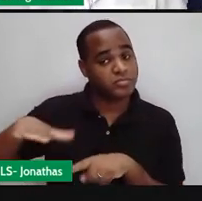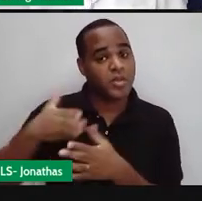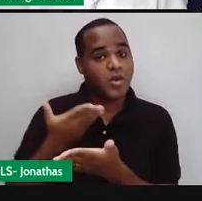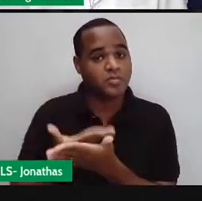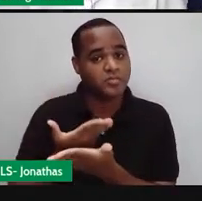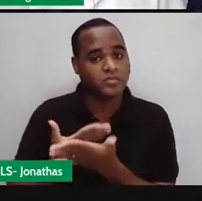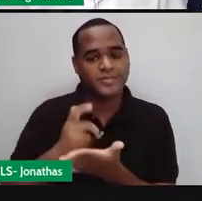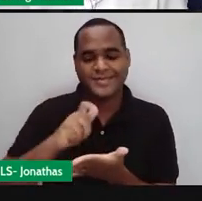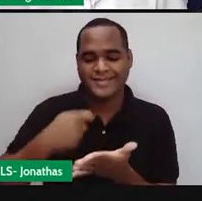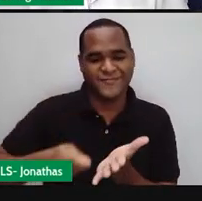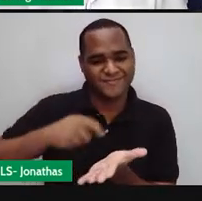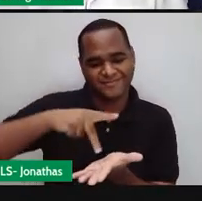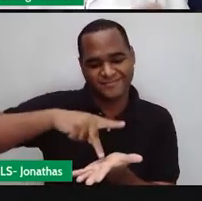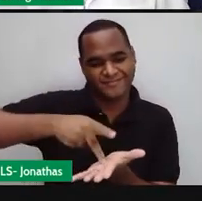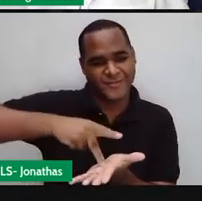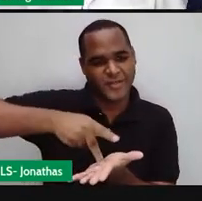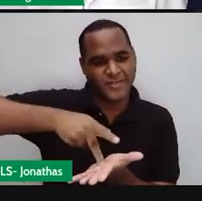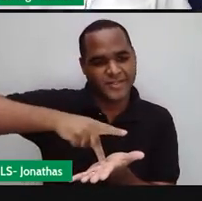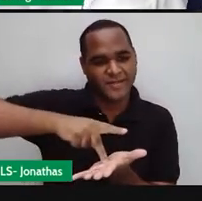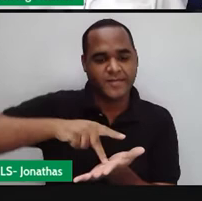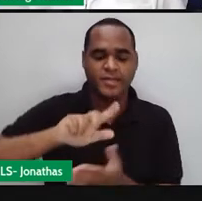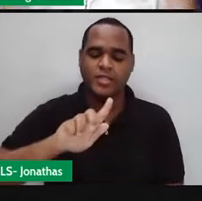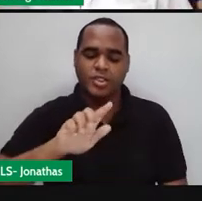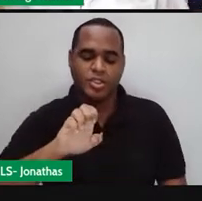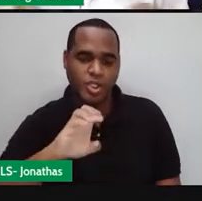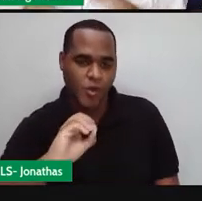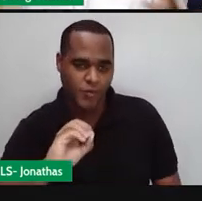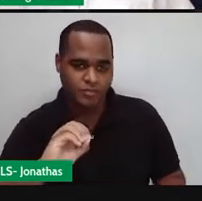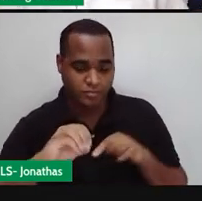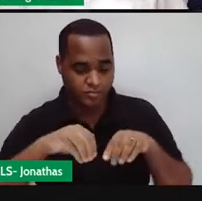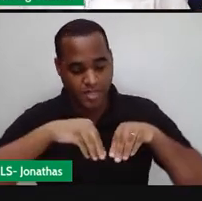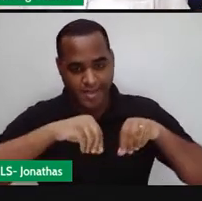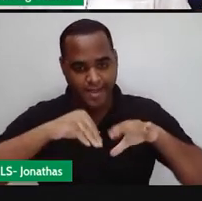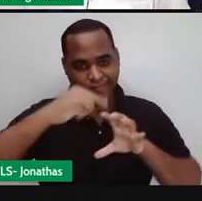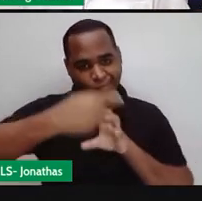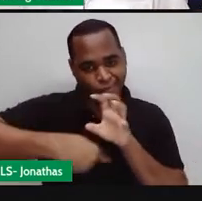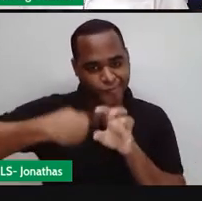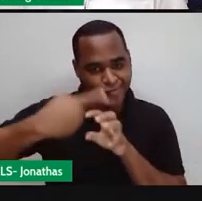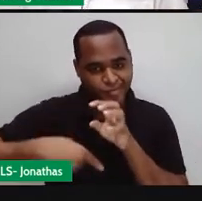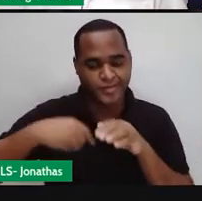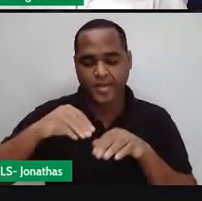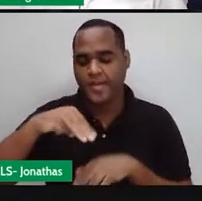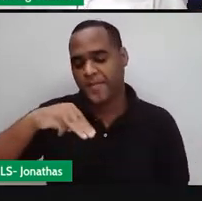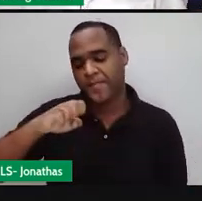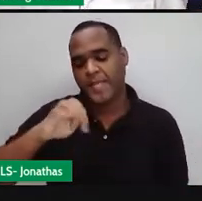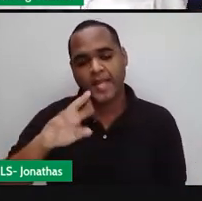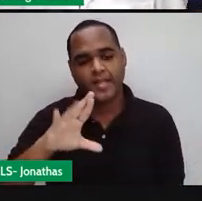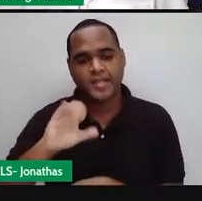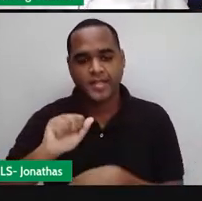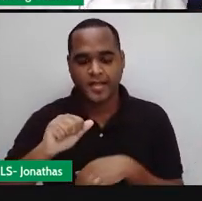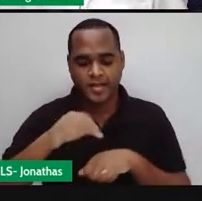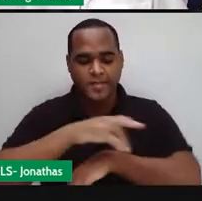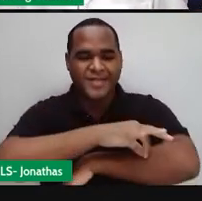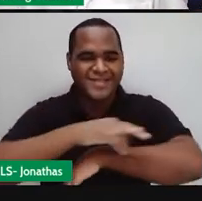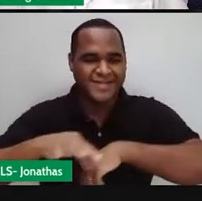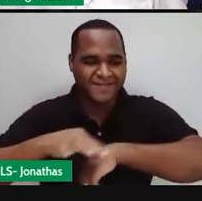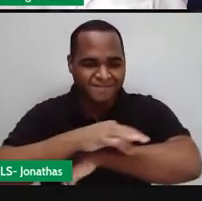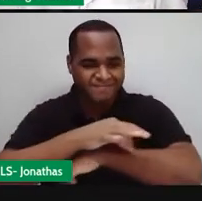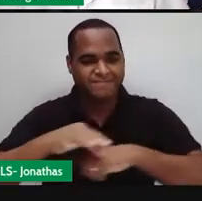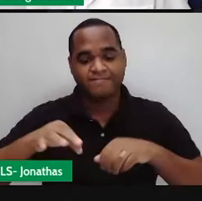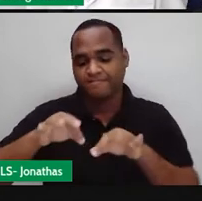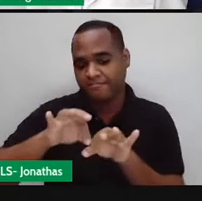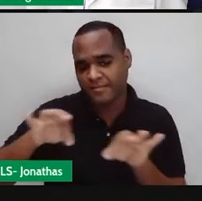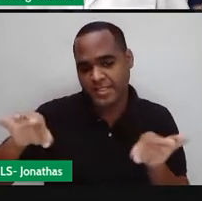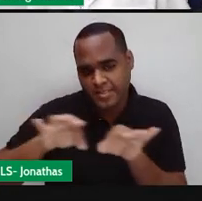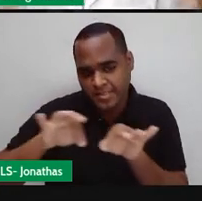geometria. Geo significa terra, planeta terra, metria significa medidas, né? Então a